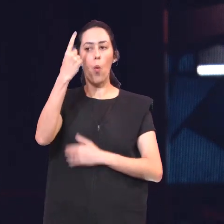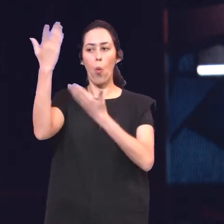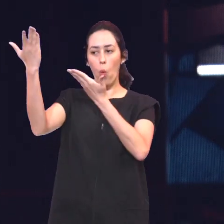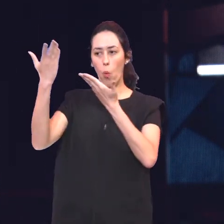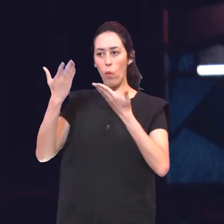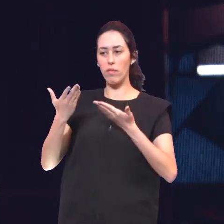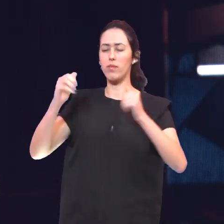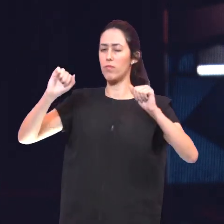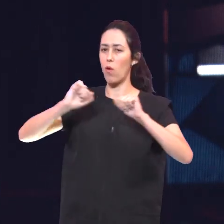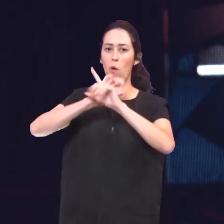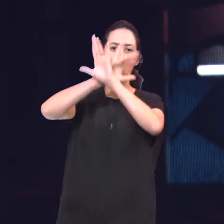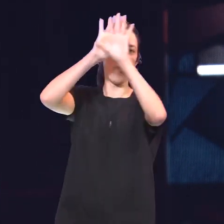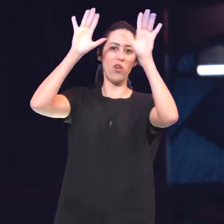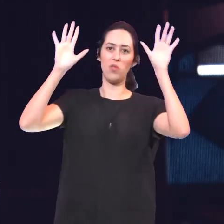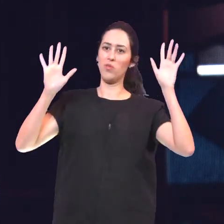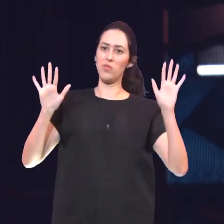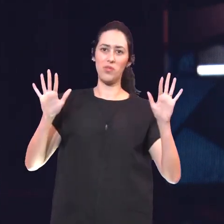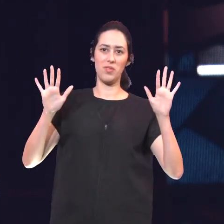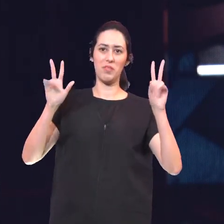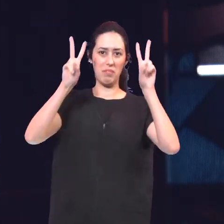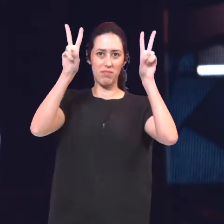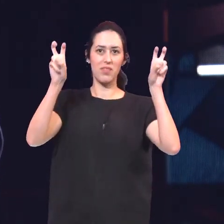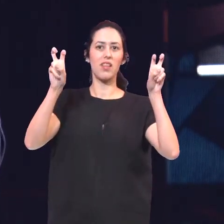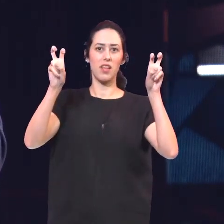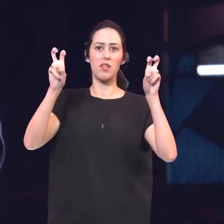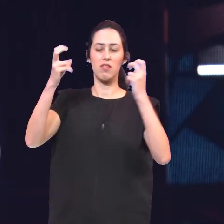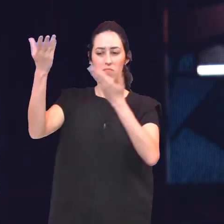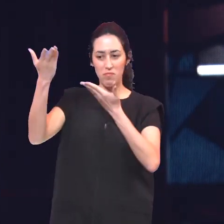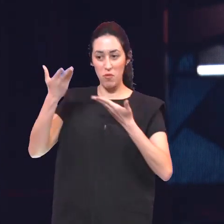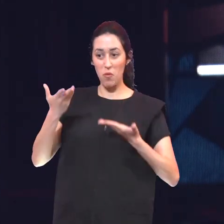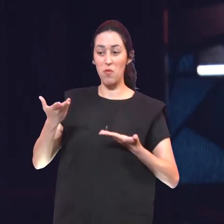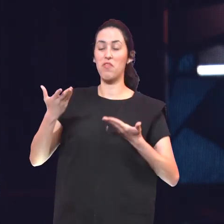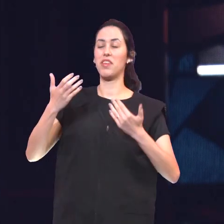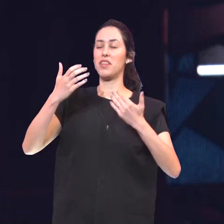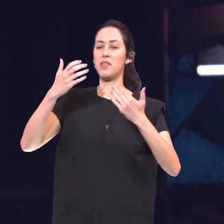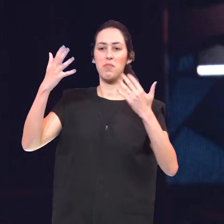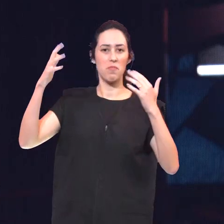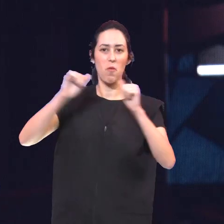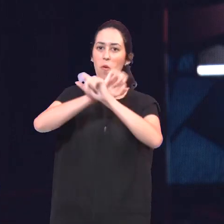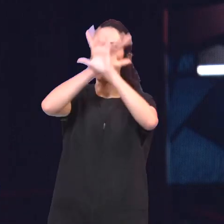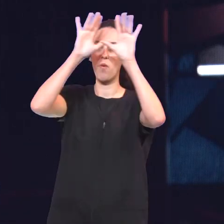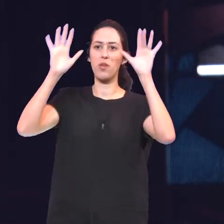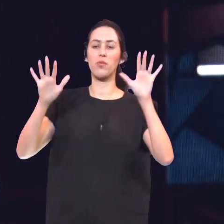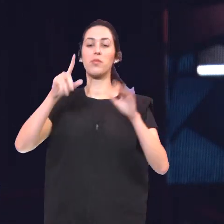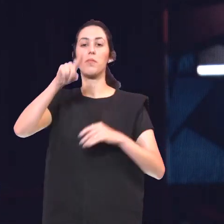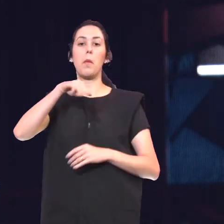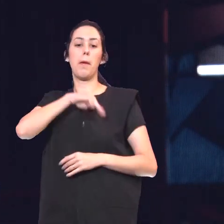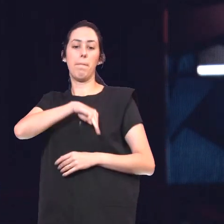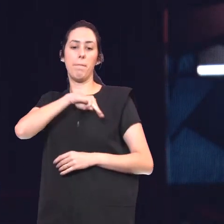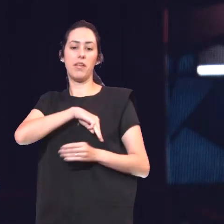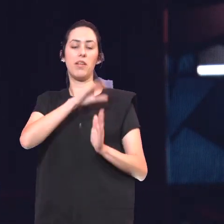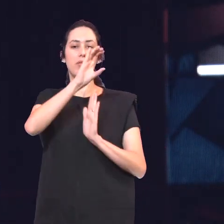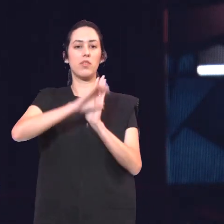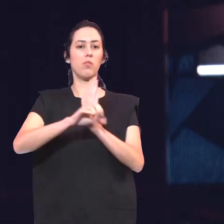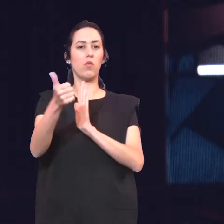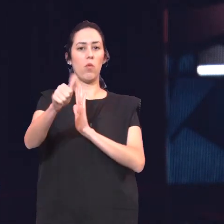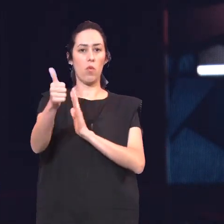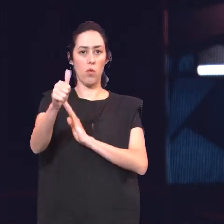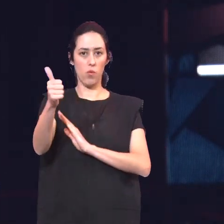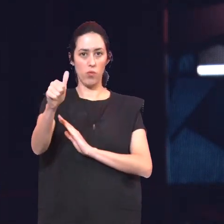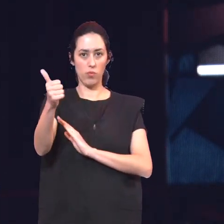Um convite glorioso E o texto está em Mateus capítulo 11